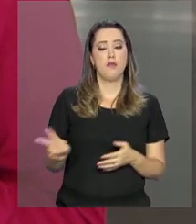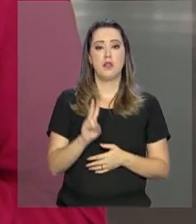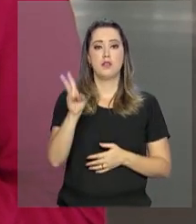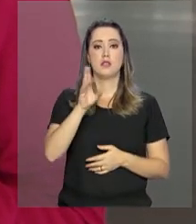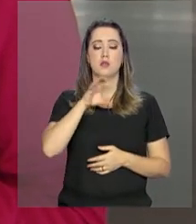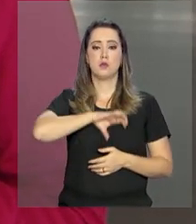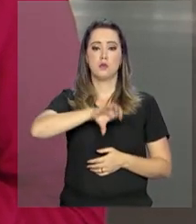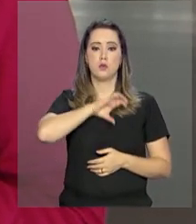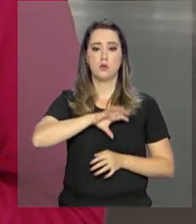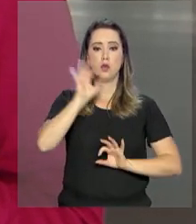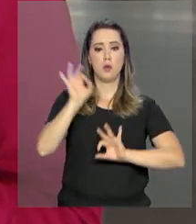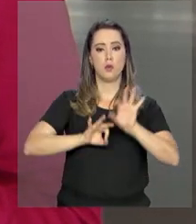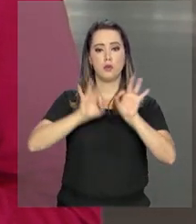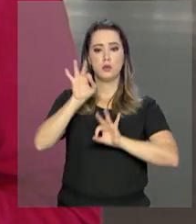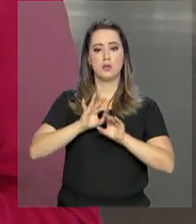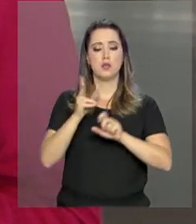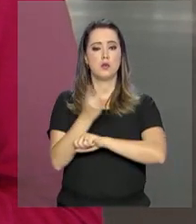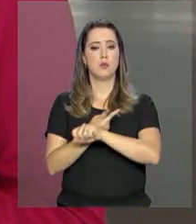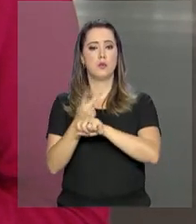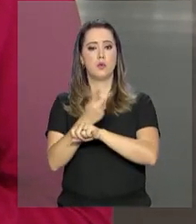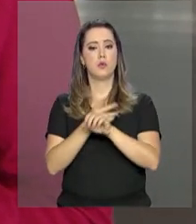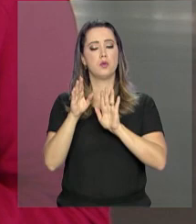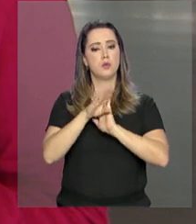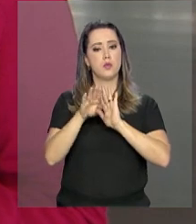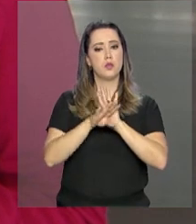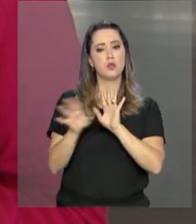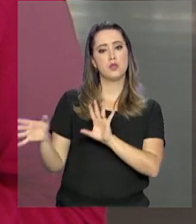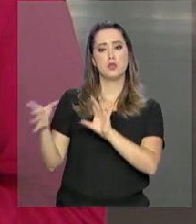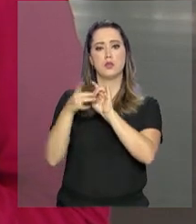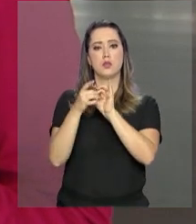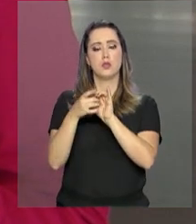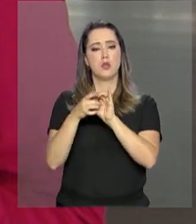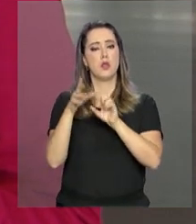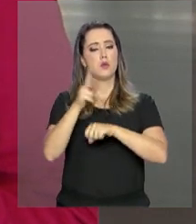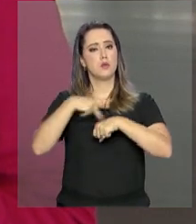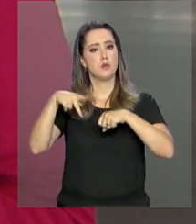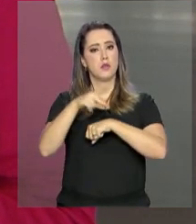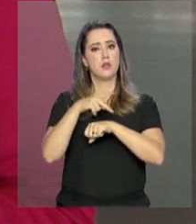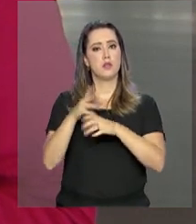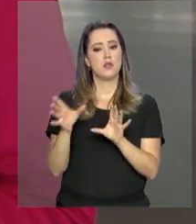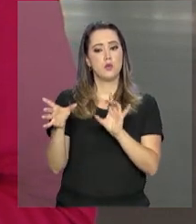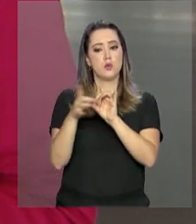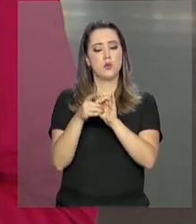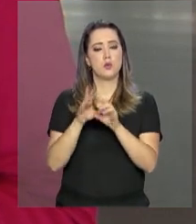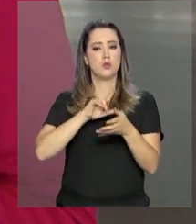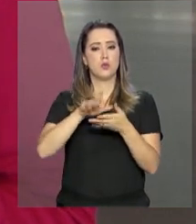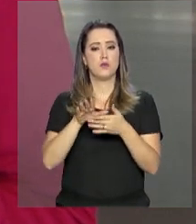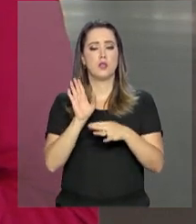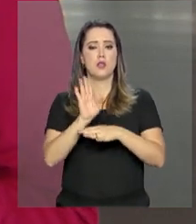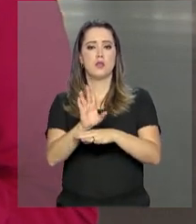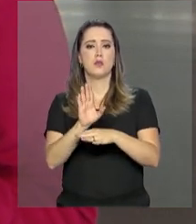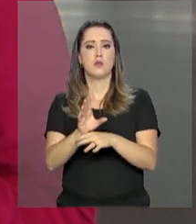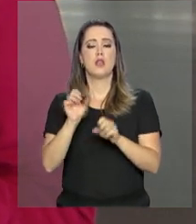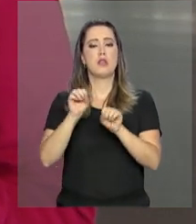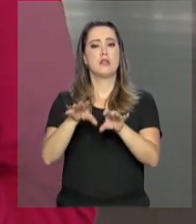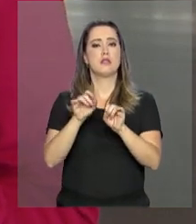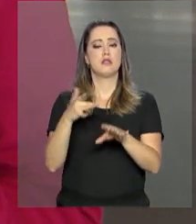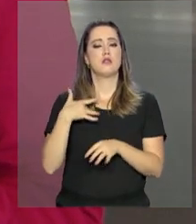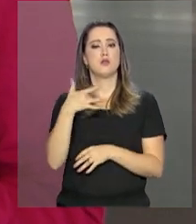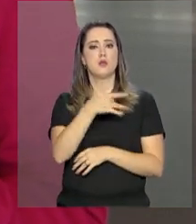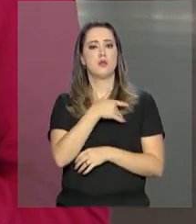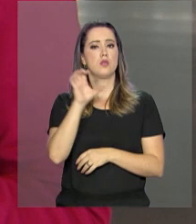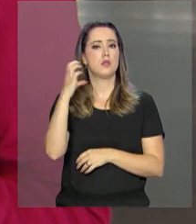a organização busca projetos de cooperação entre os países-membros em várias áreas, como educação, saúde,